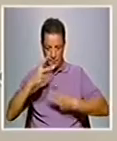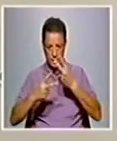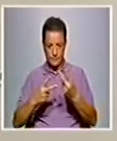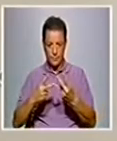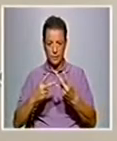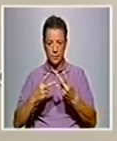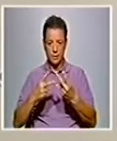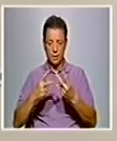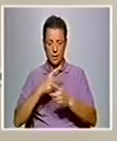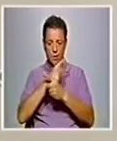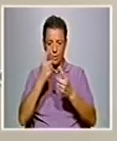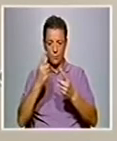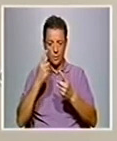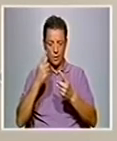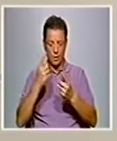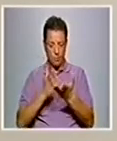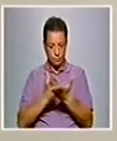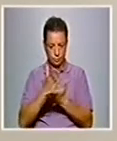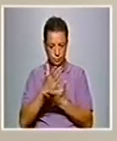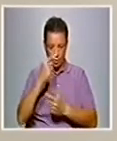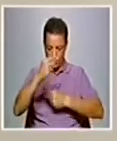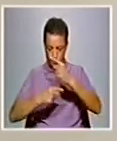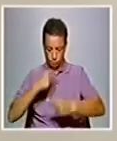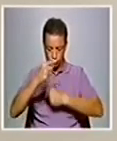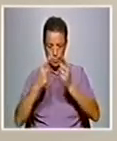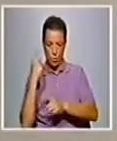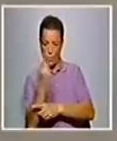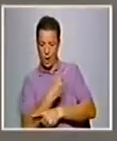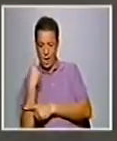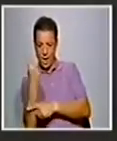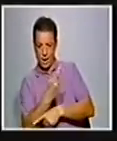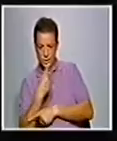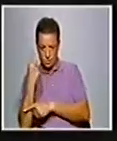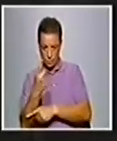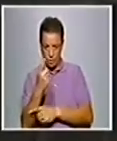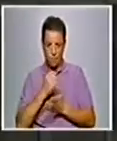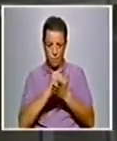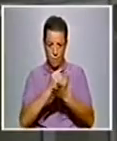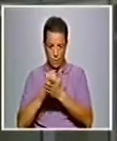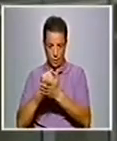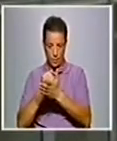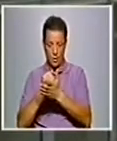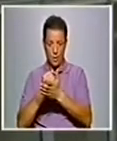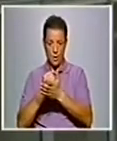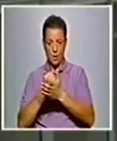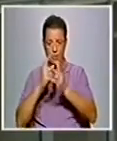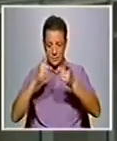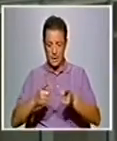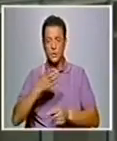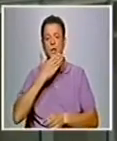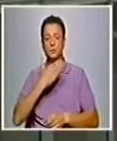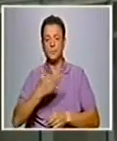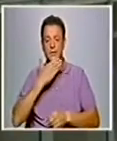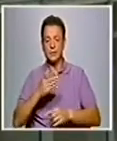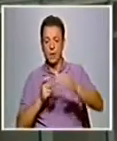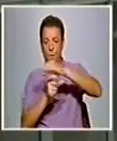espira retangular, condutora, que roda em torno de um eixo por a ação de um agente externo. Nós começámos por fazer algumas experiências com